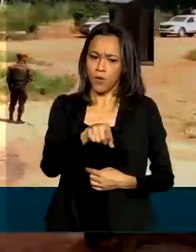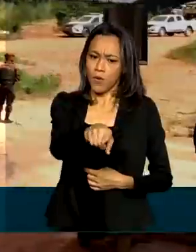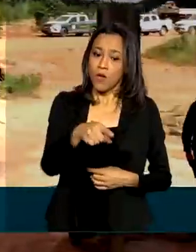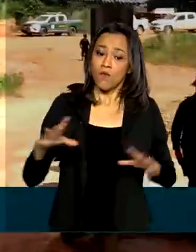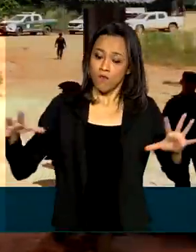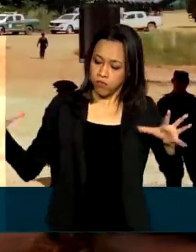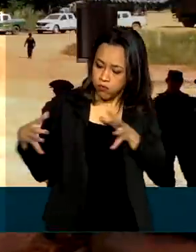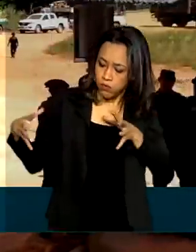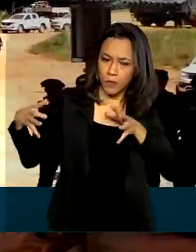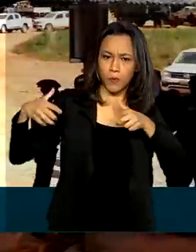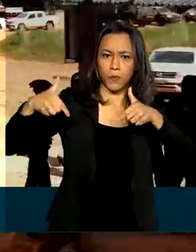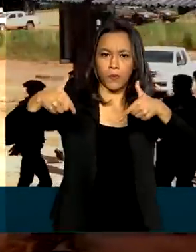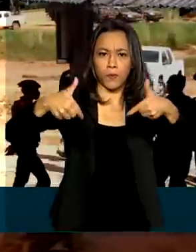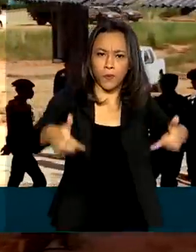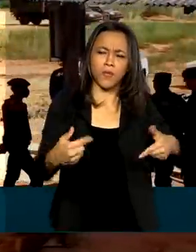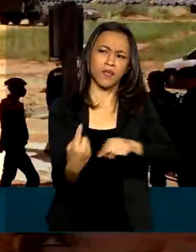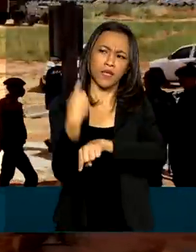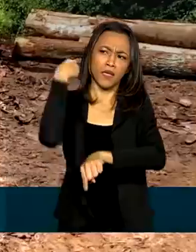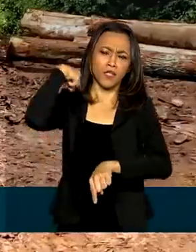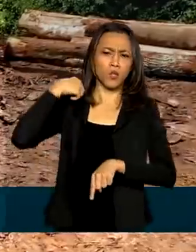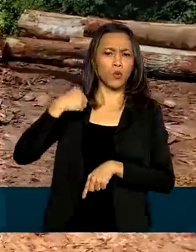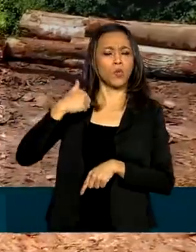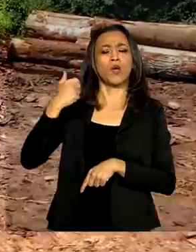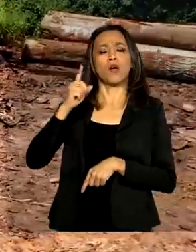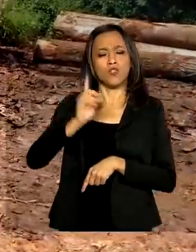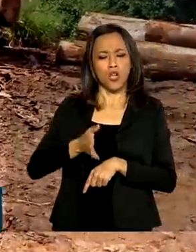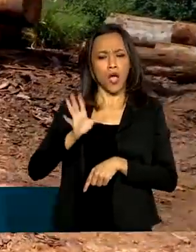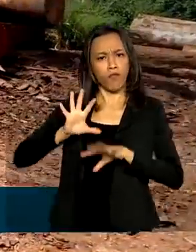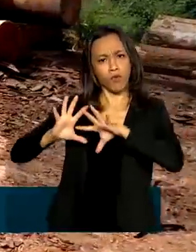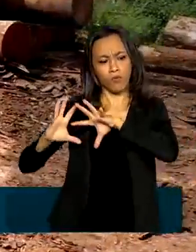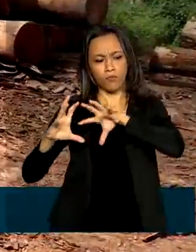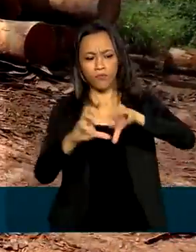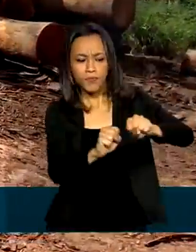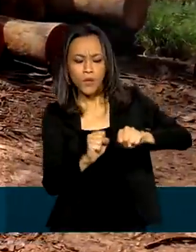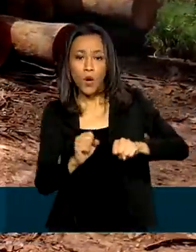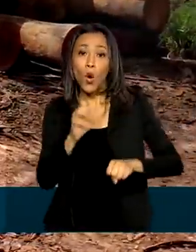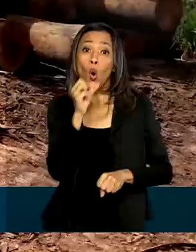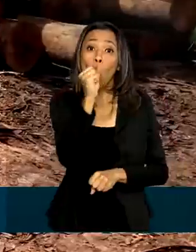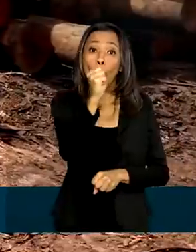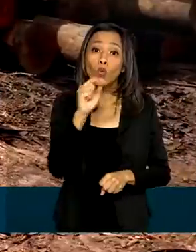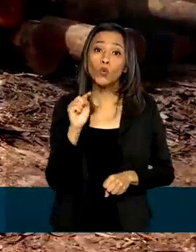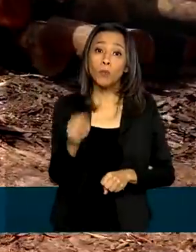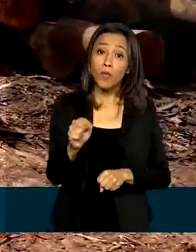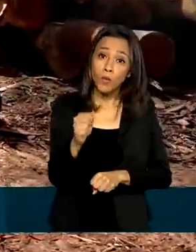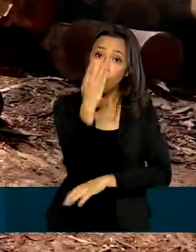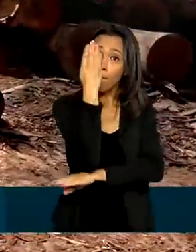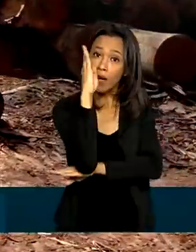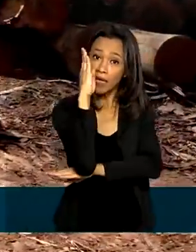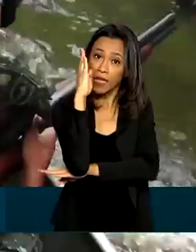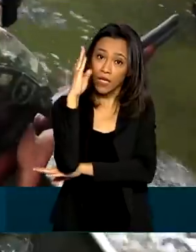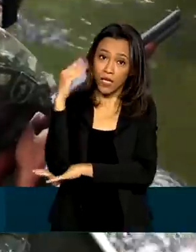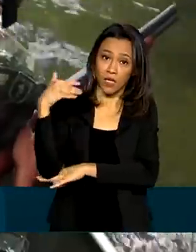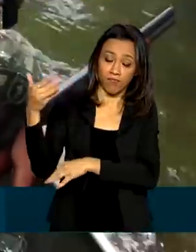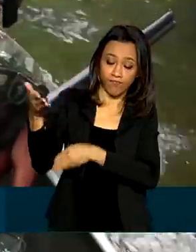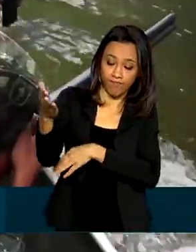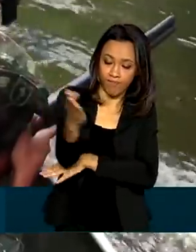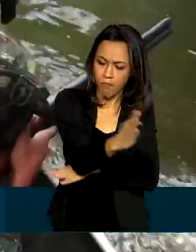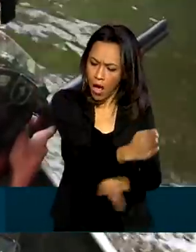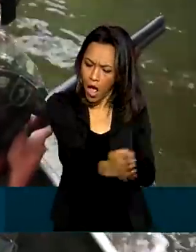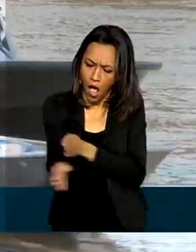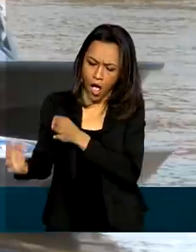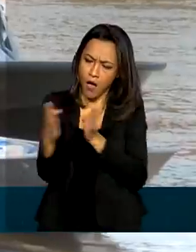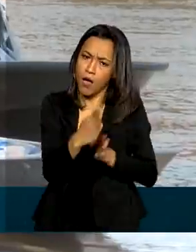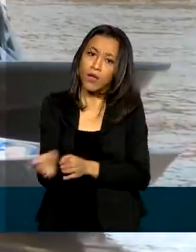Desde o início da Operação Verde Brasil 2, já foram apreendidos quase 8 mil metros cúbicos de madeira ilegal. Também foram